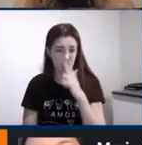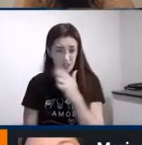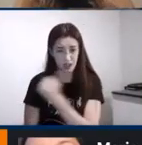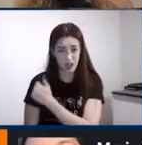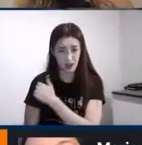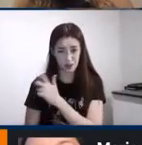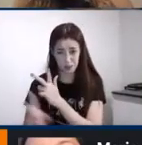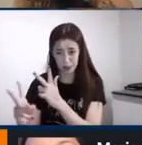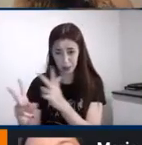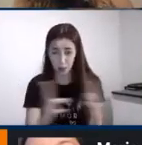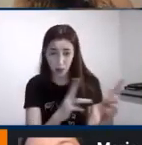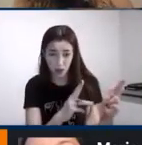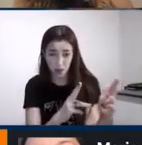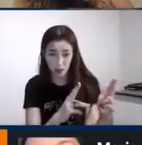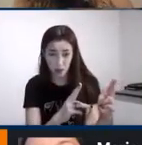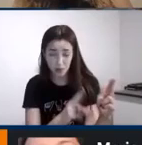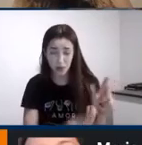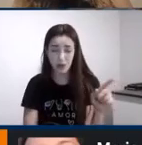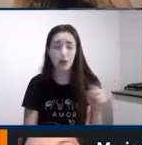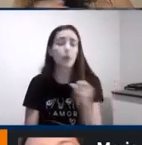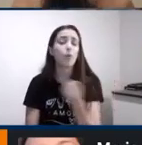consegue se manter atento